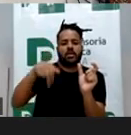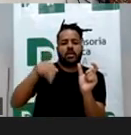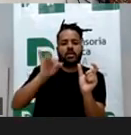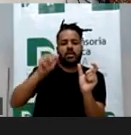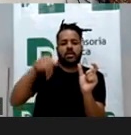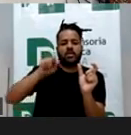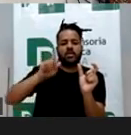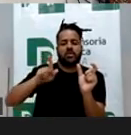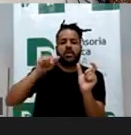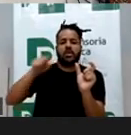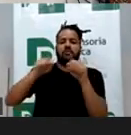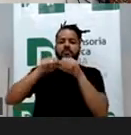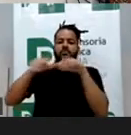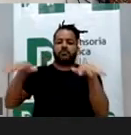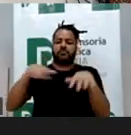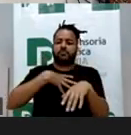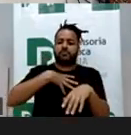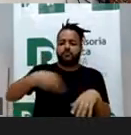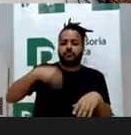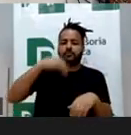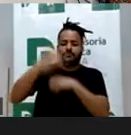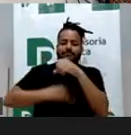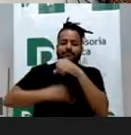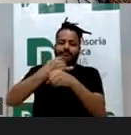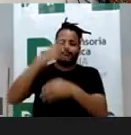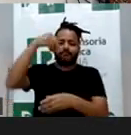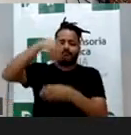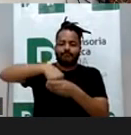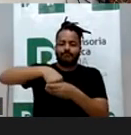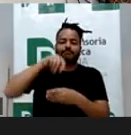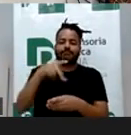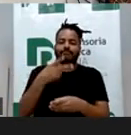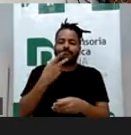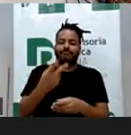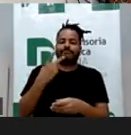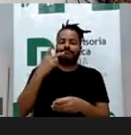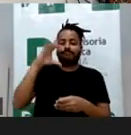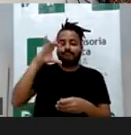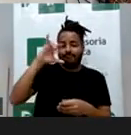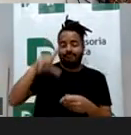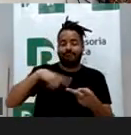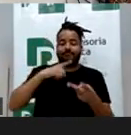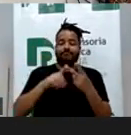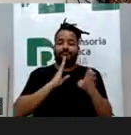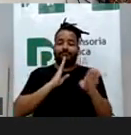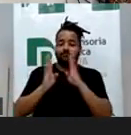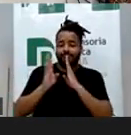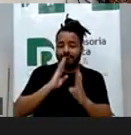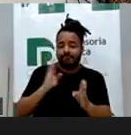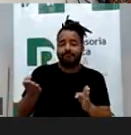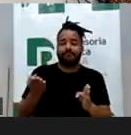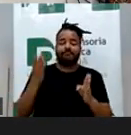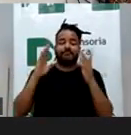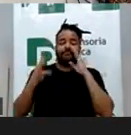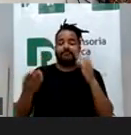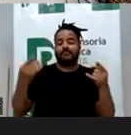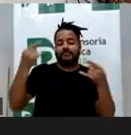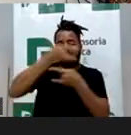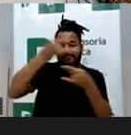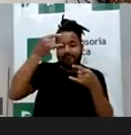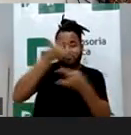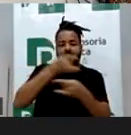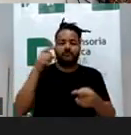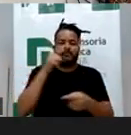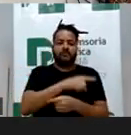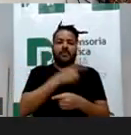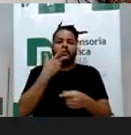informações sobre filhos em redes sociais, sobretudo, Instagram, Facebook, TikTok. Menina, eu ouvi falar